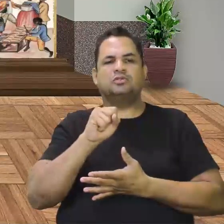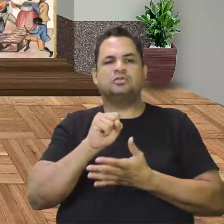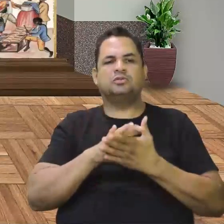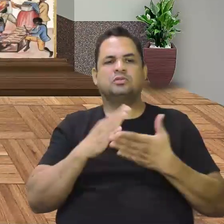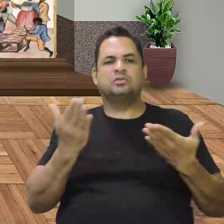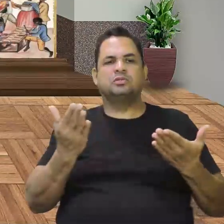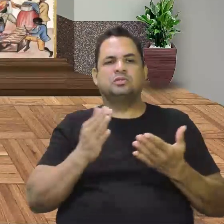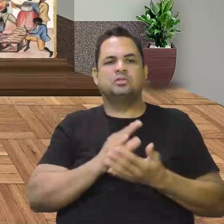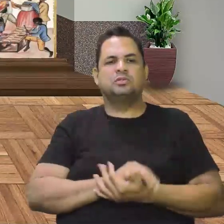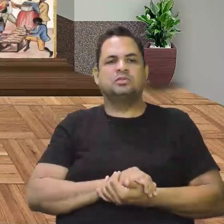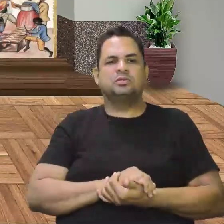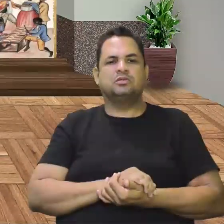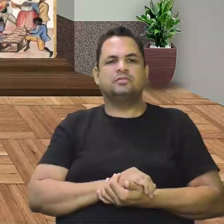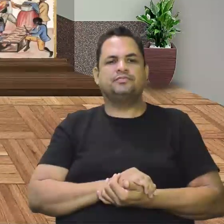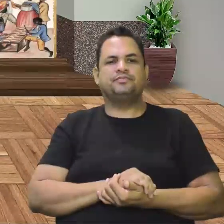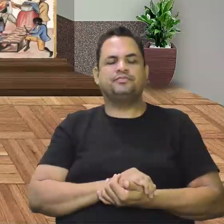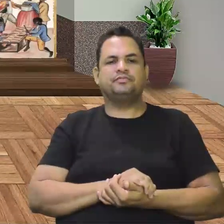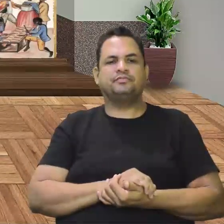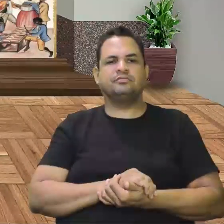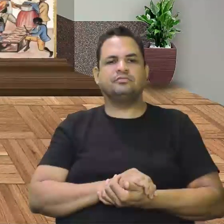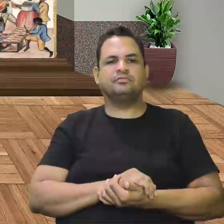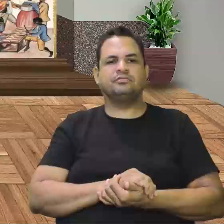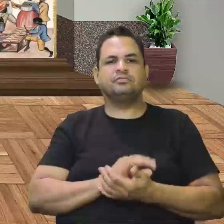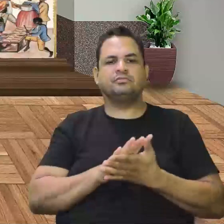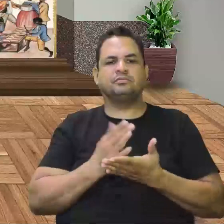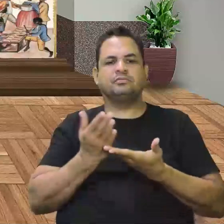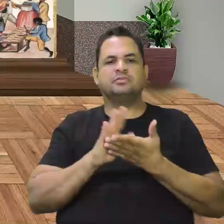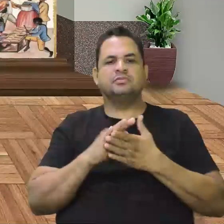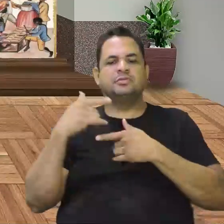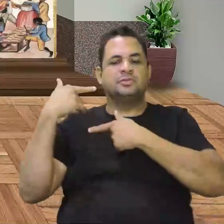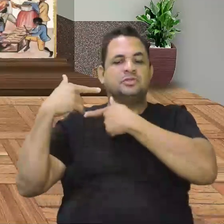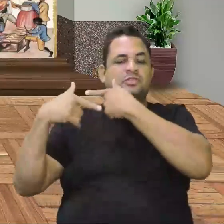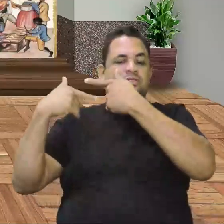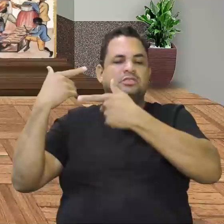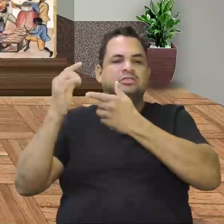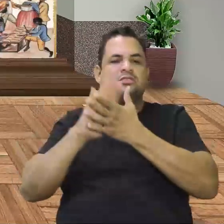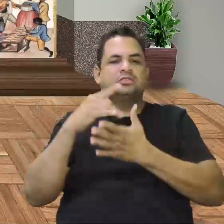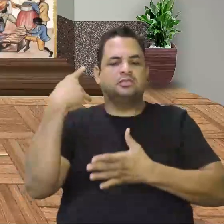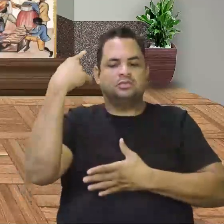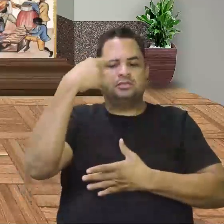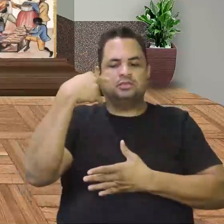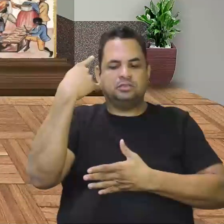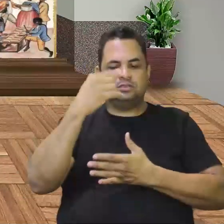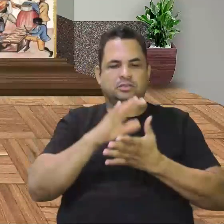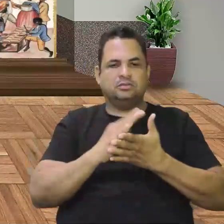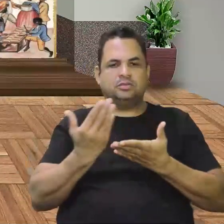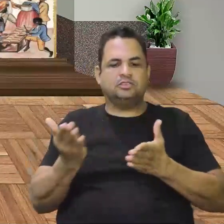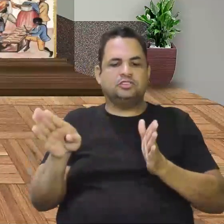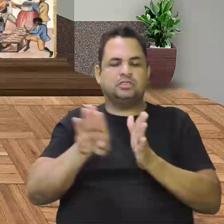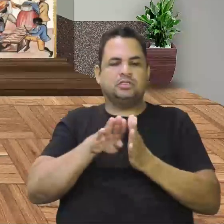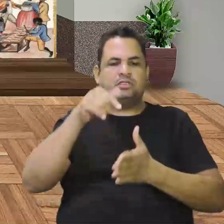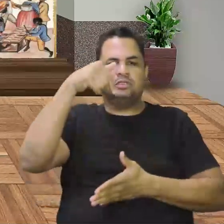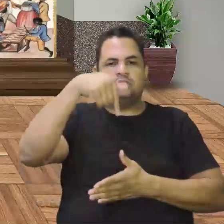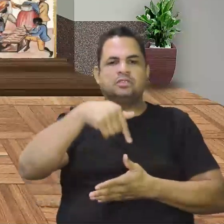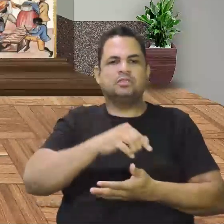Os crioulos que vão ser descendentes desses espanhóis que vieram para cá. Na tela aí.